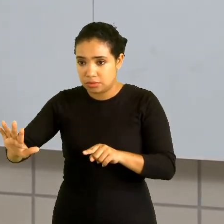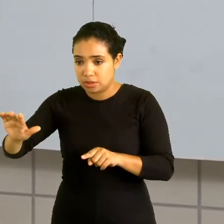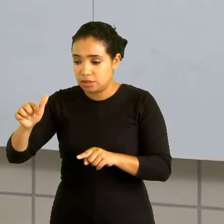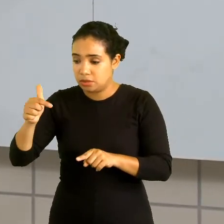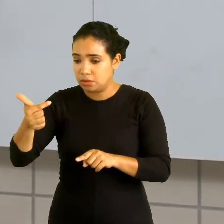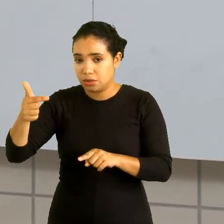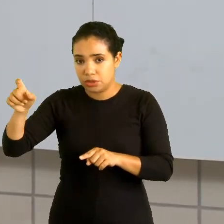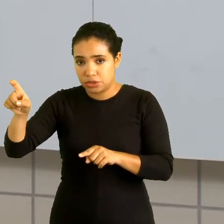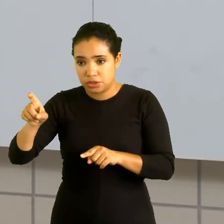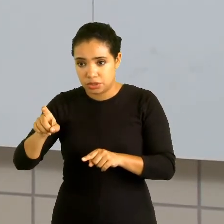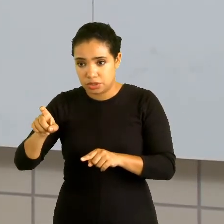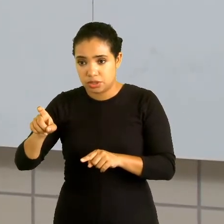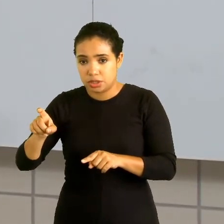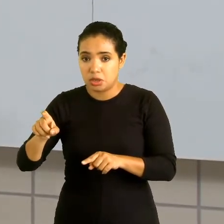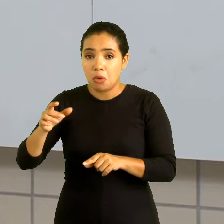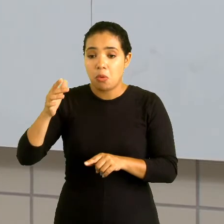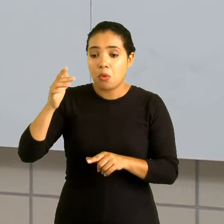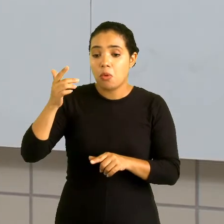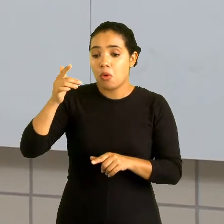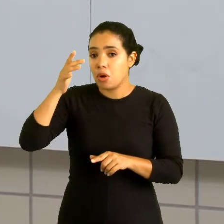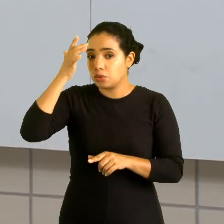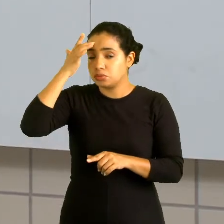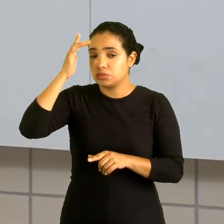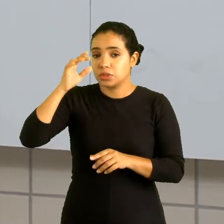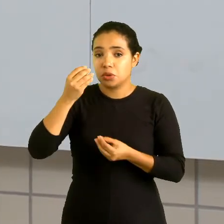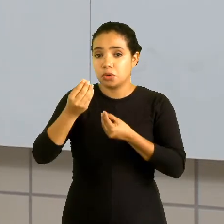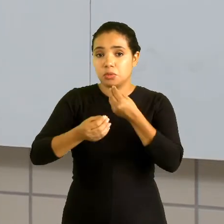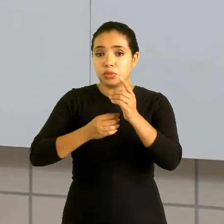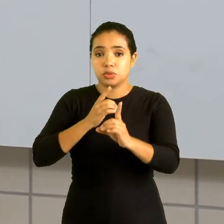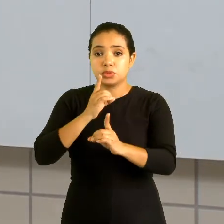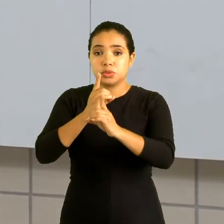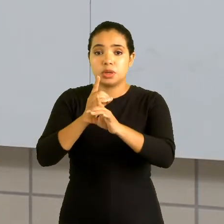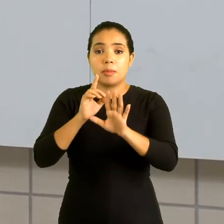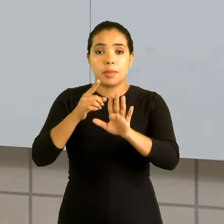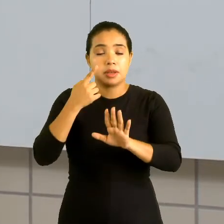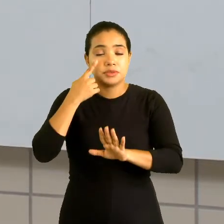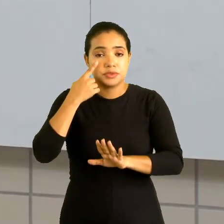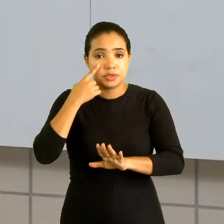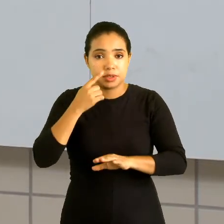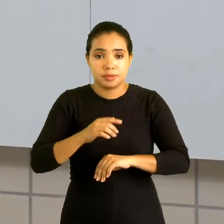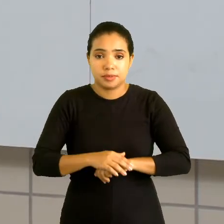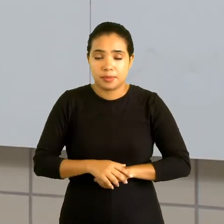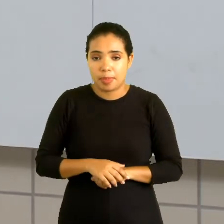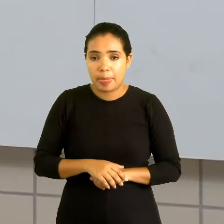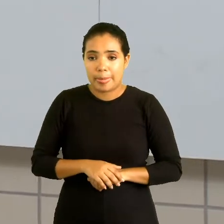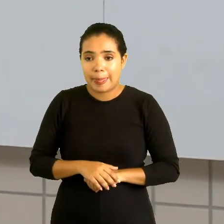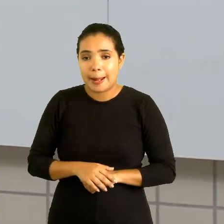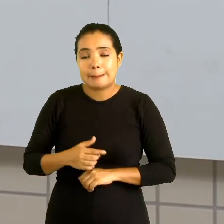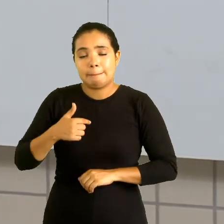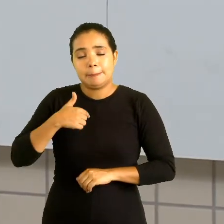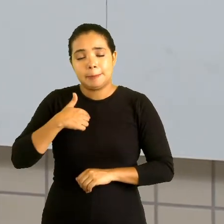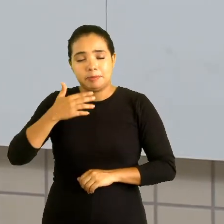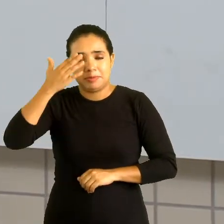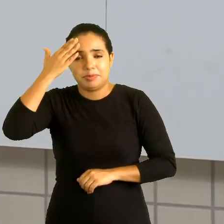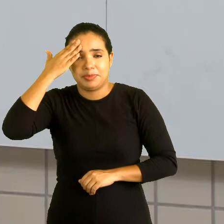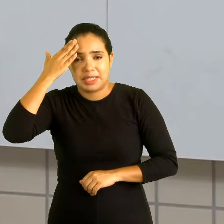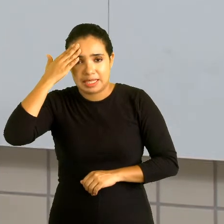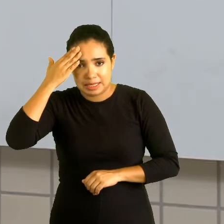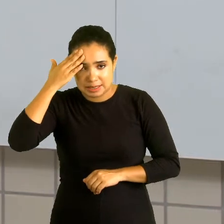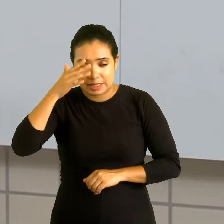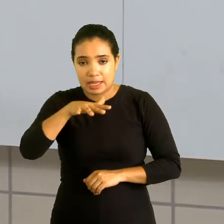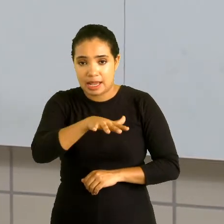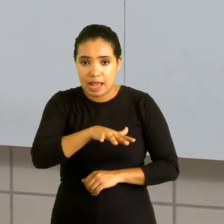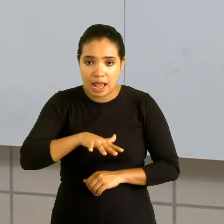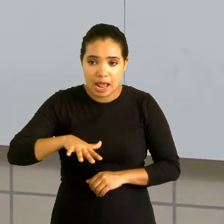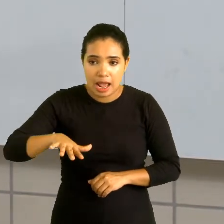2x. O outro eu não sei e é ele que eu quero descobrir. Mas vejam só. Eu sei que a